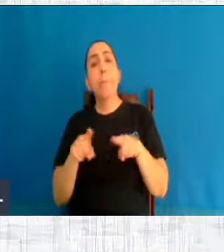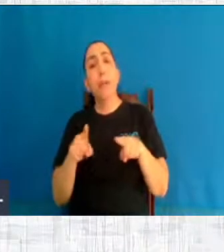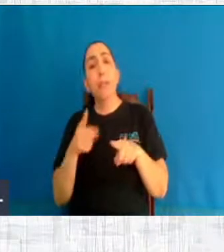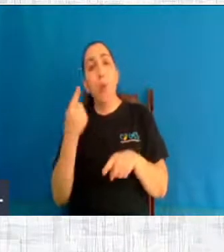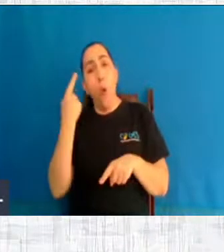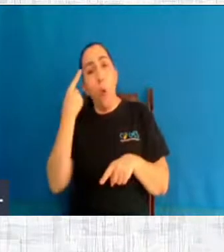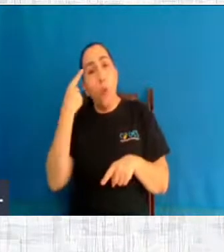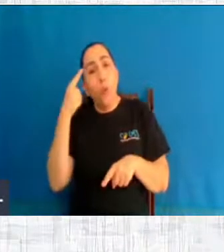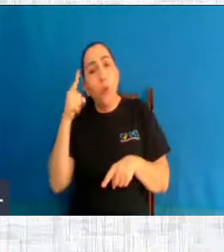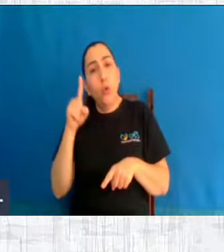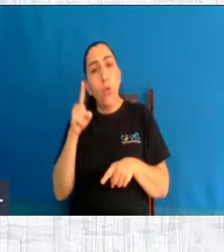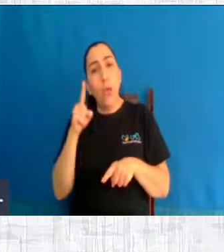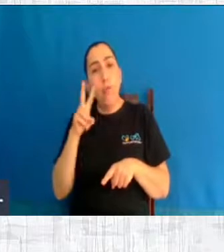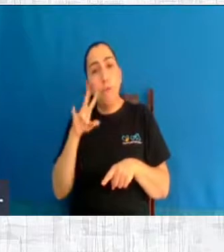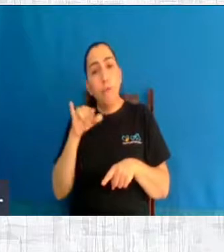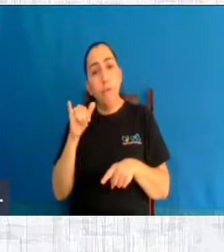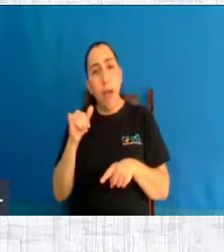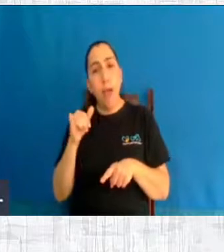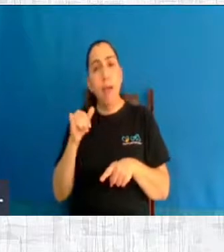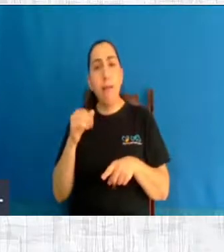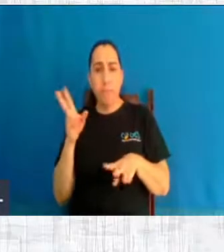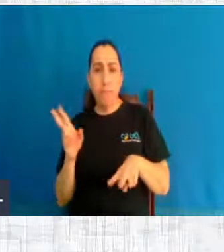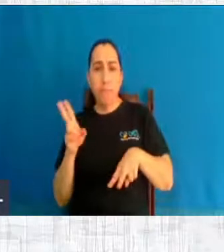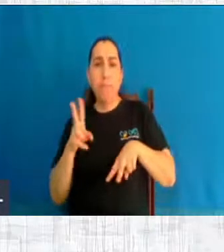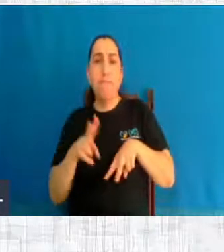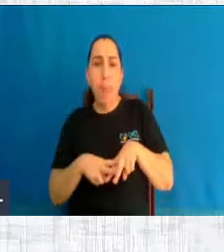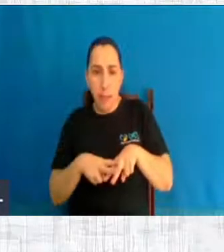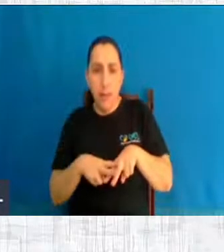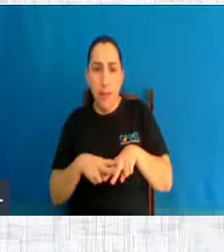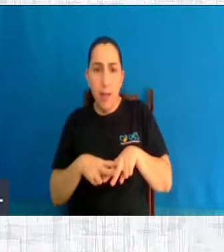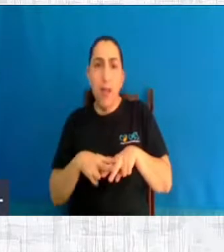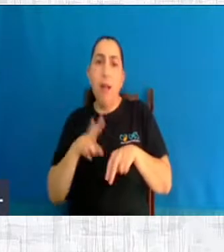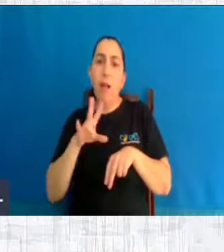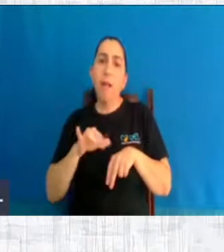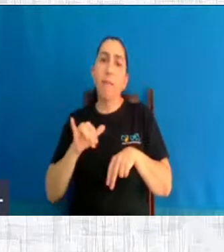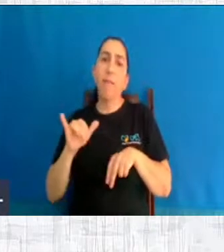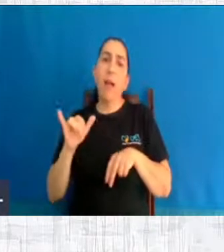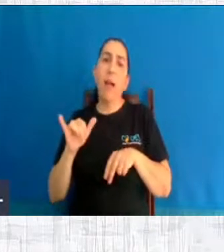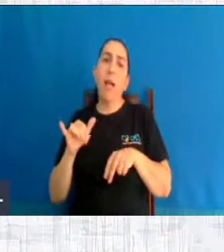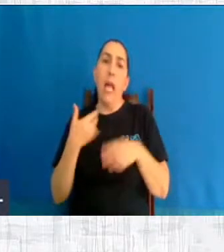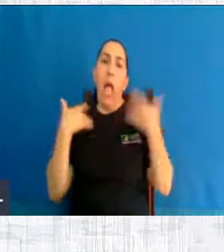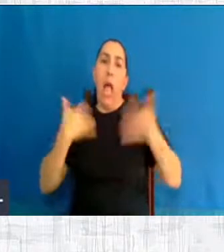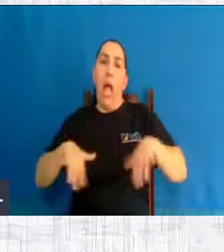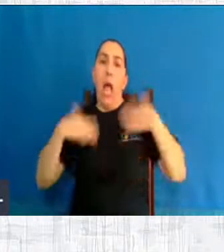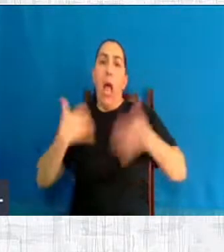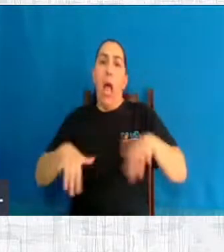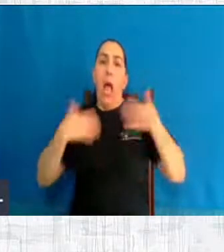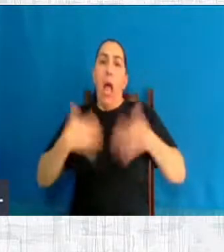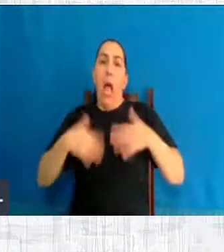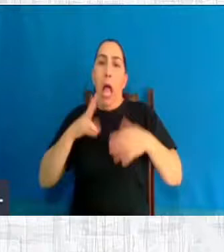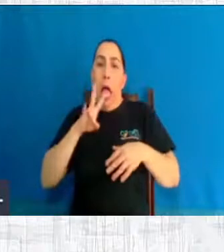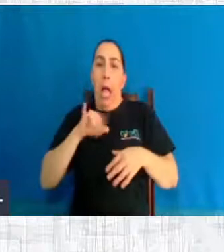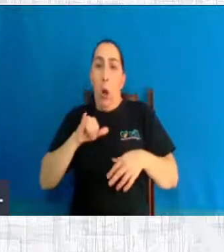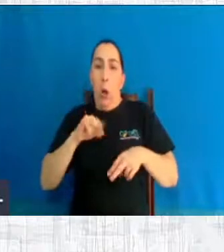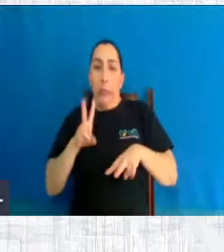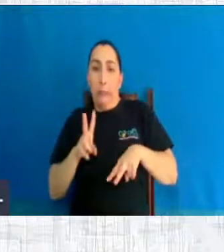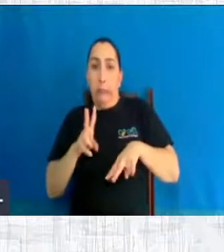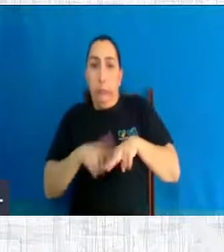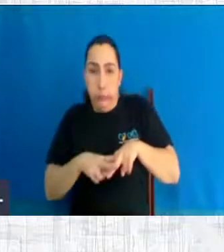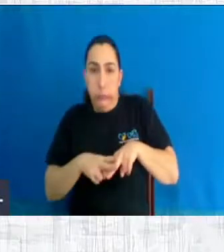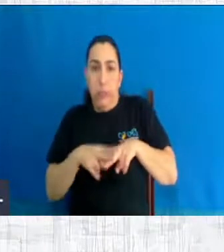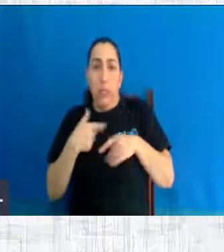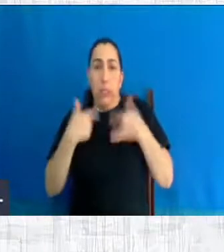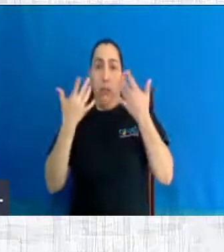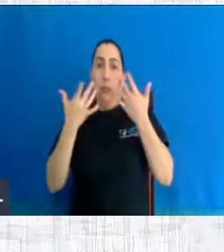presa, imprensa ia fazer um estardalhar tão grande, ia ser tão divulgado que as mulheres iam ficar com medo. Ah, agora mudou. Agora vai ser presa. O número de